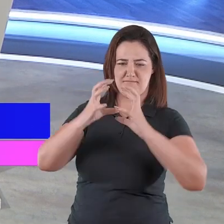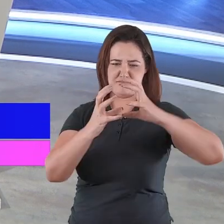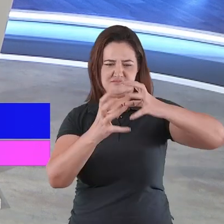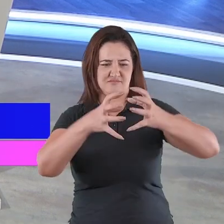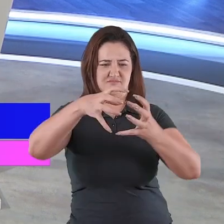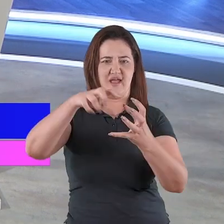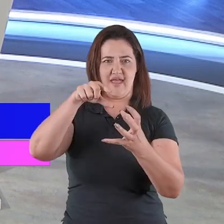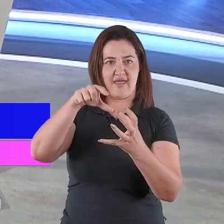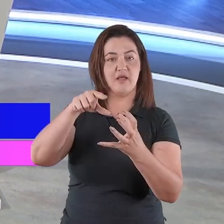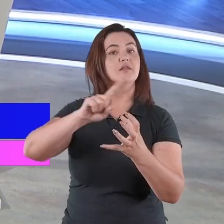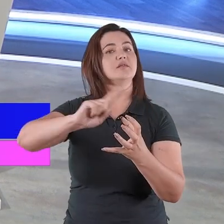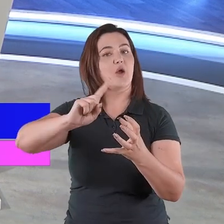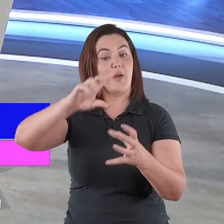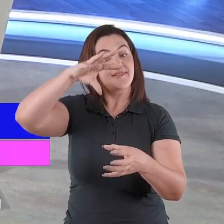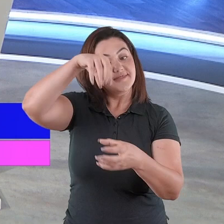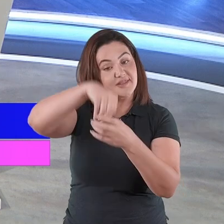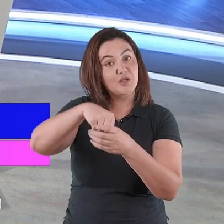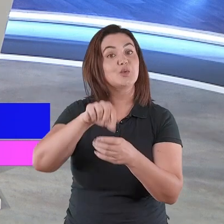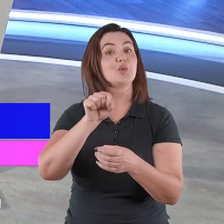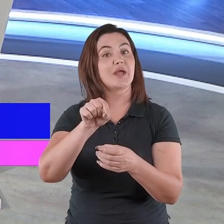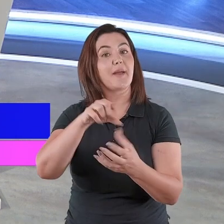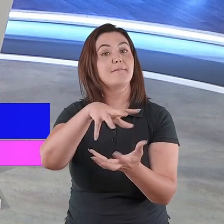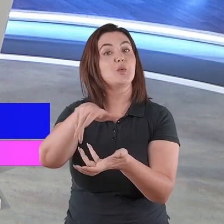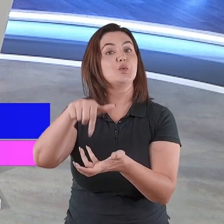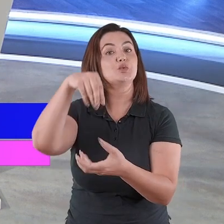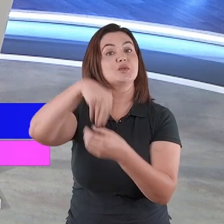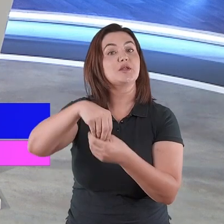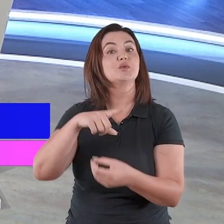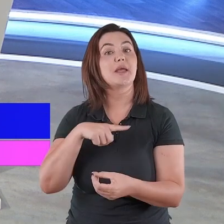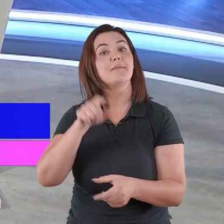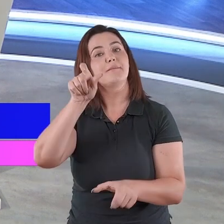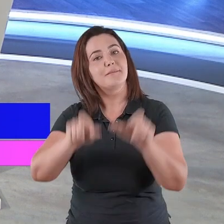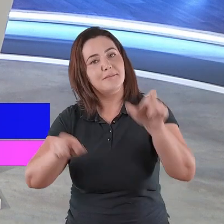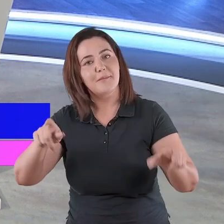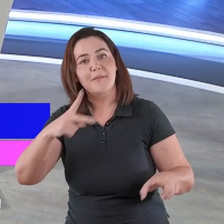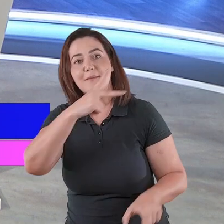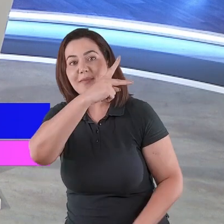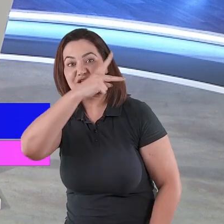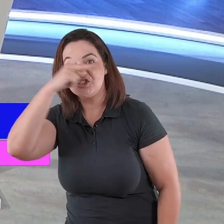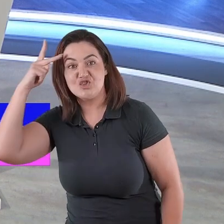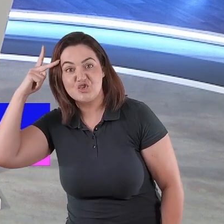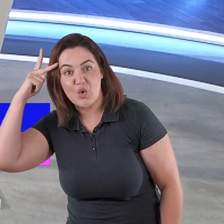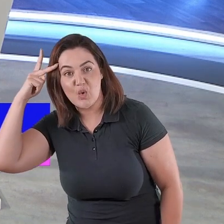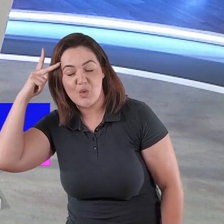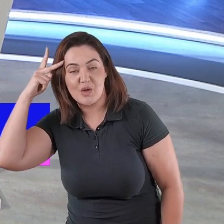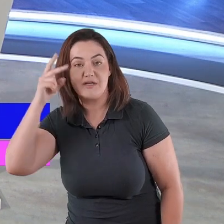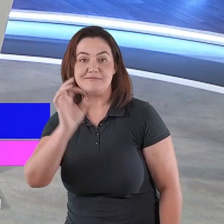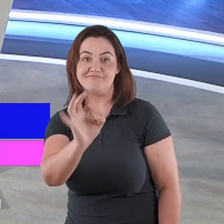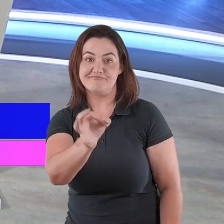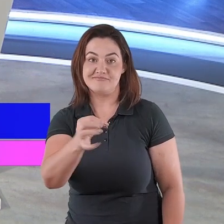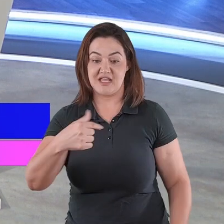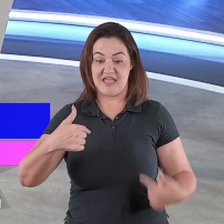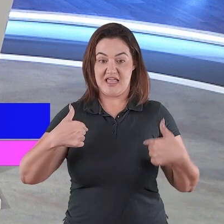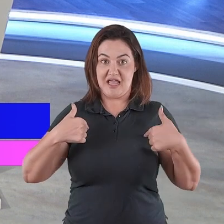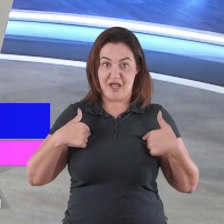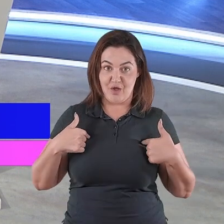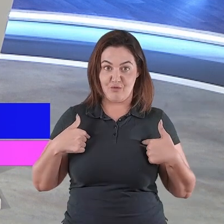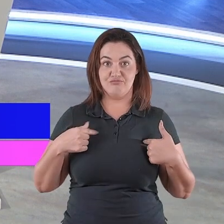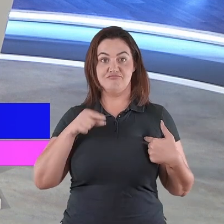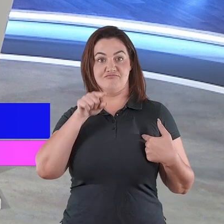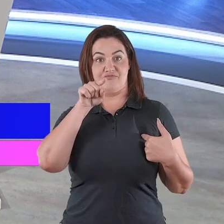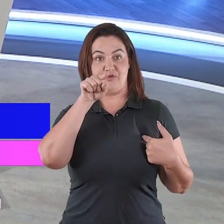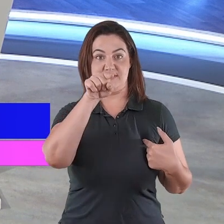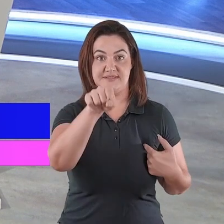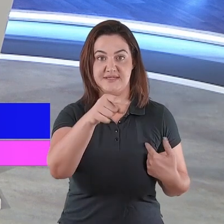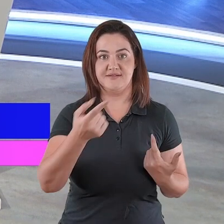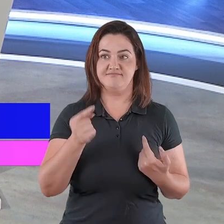amar as pessoas que vivem no mundo. Deus amou a mim e a você. Por causa